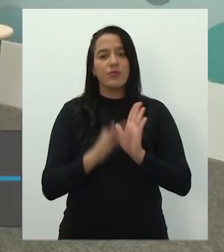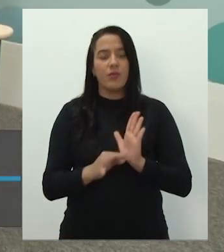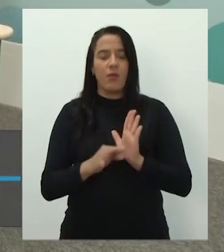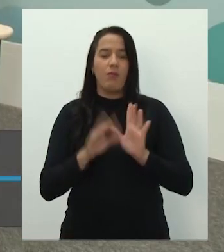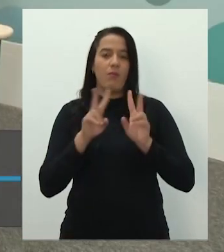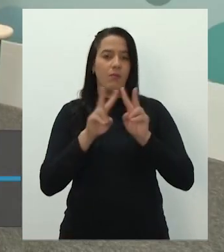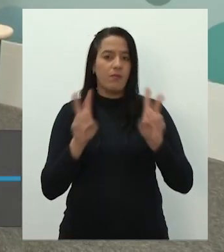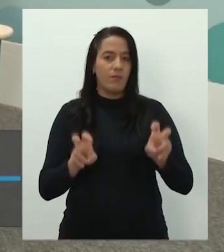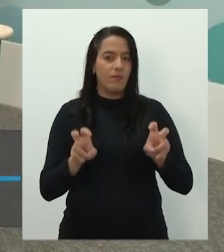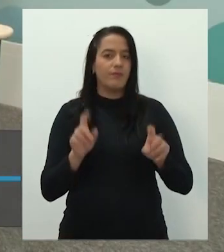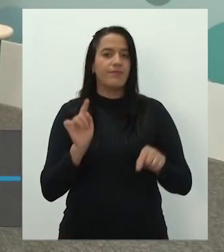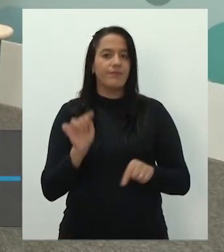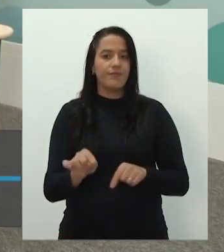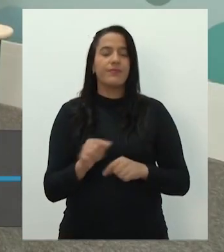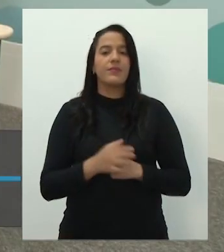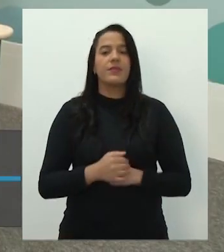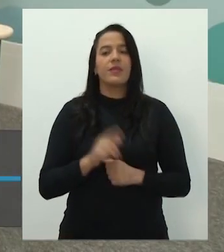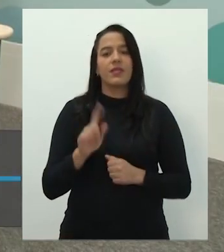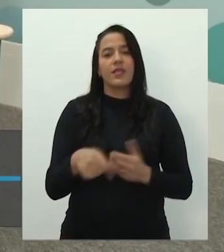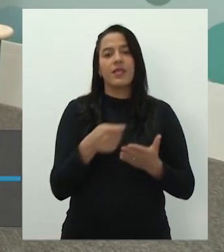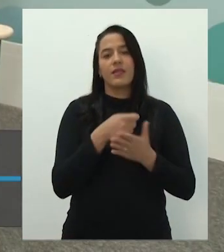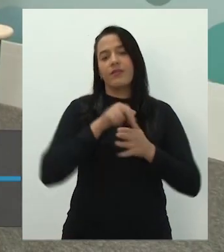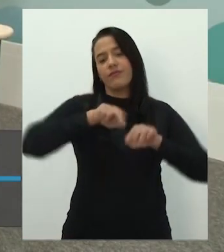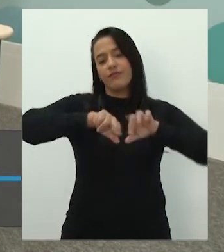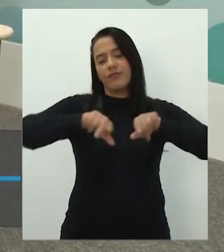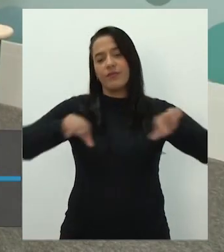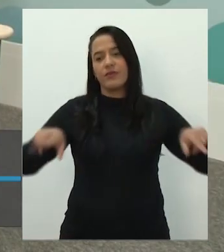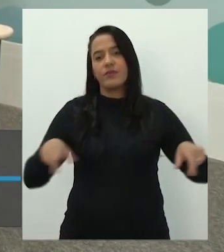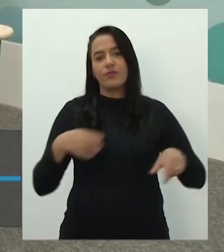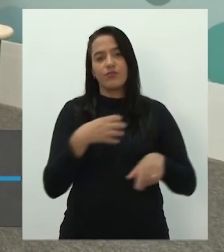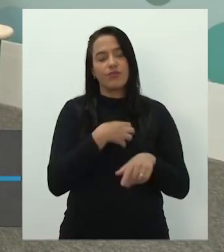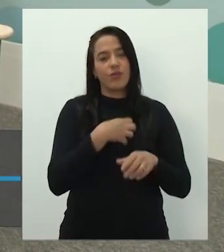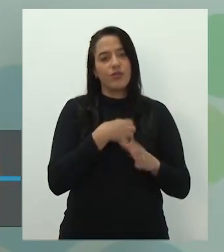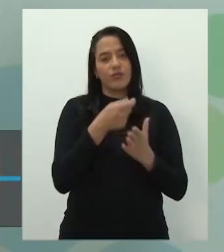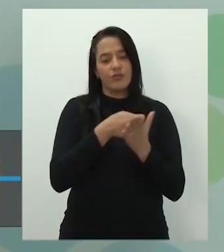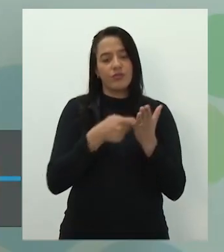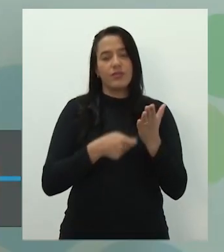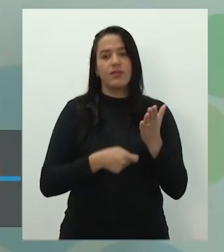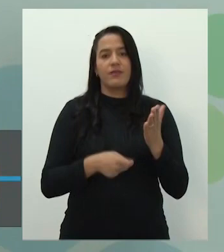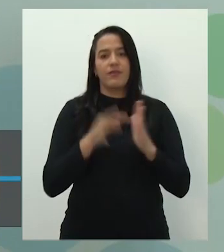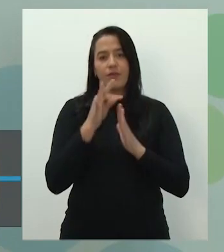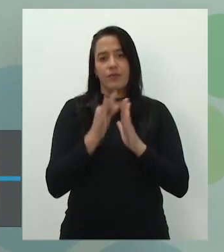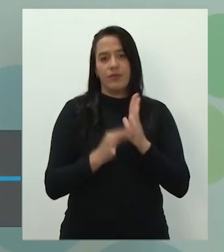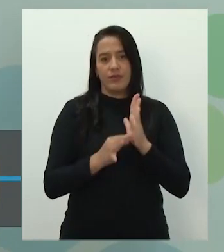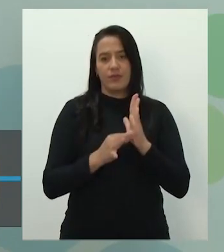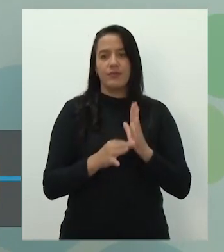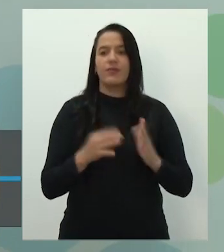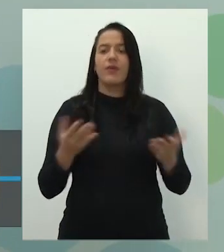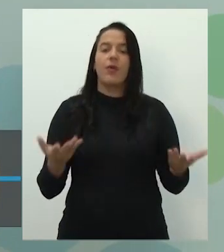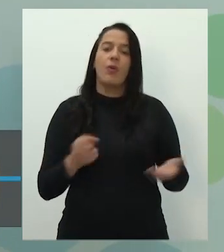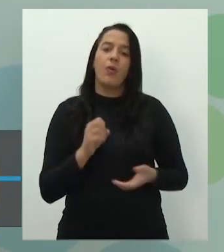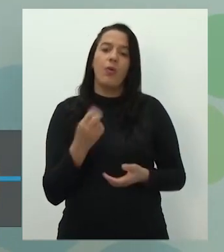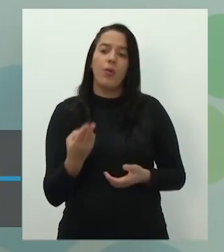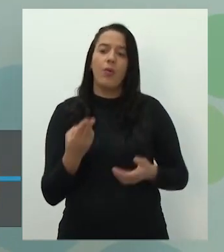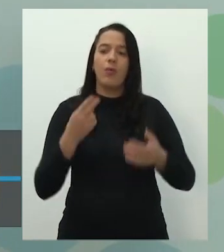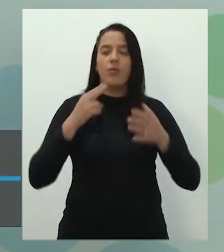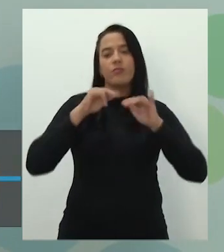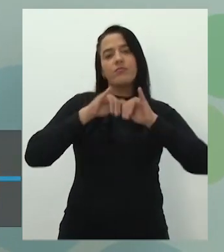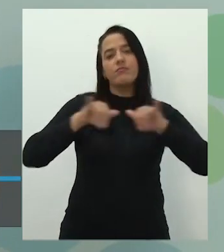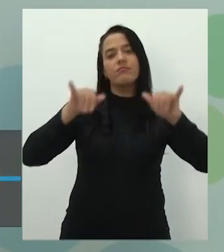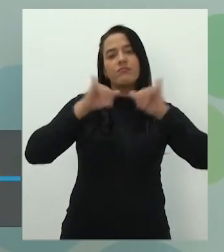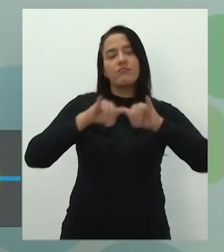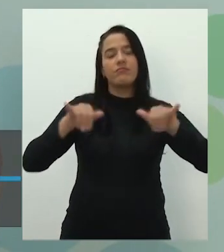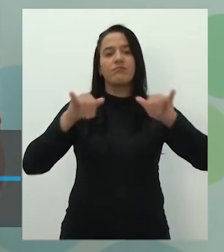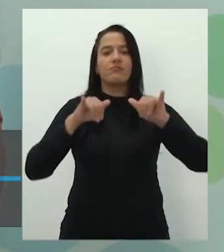Vitória diz, diferentes maneiras de escrever um texto. É um diferente tipo de mensagem, como a propaganda. Rafael Andrade